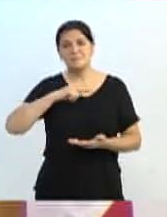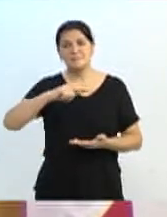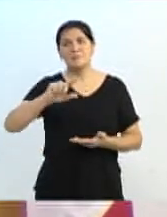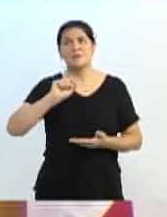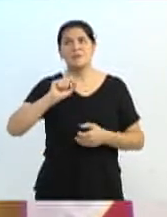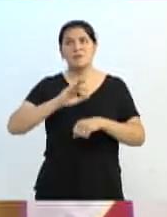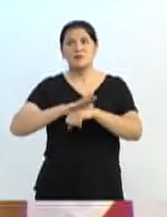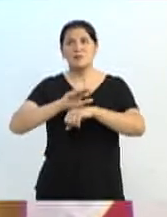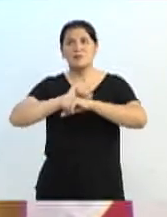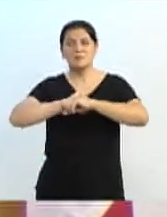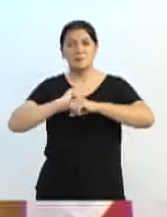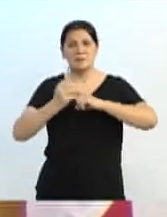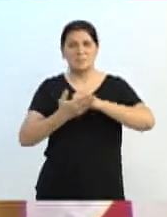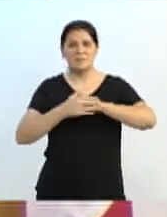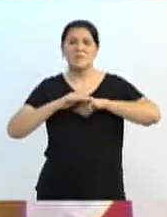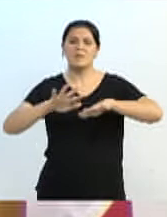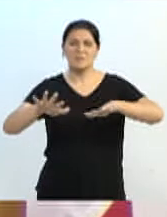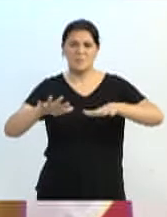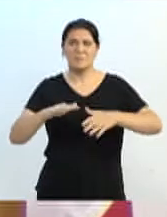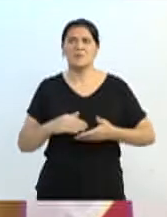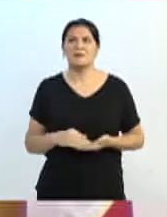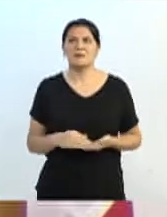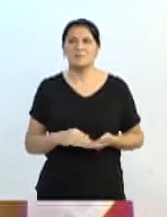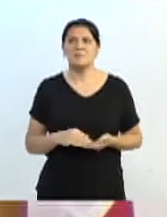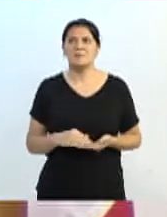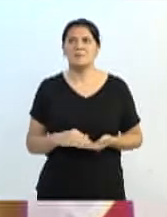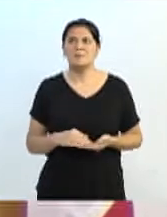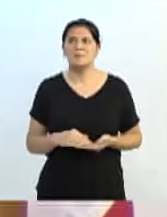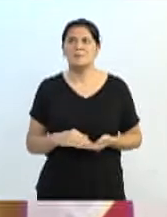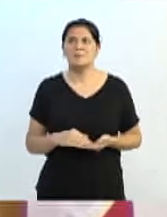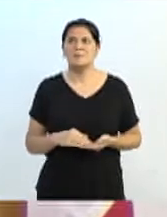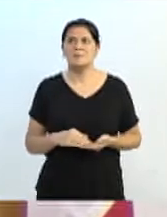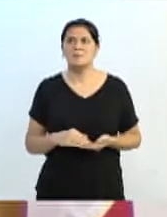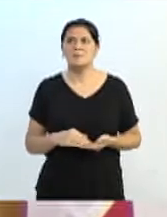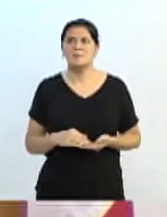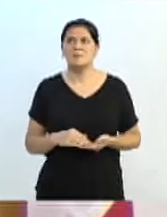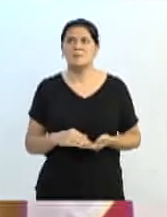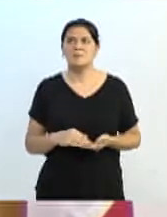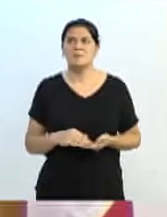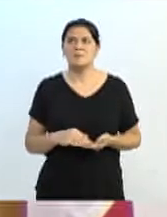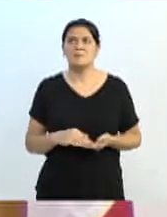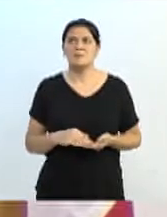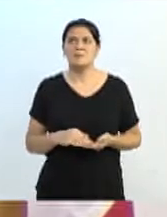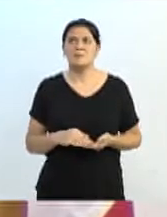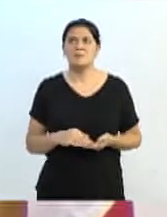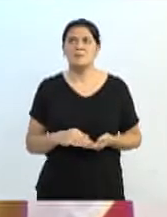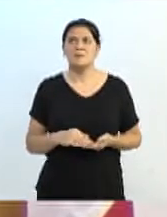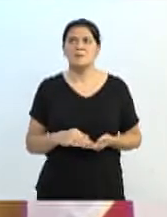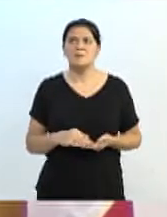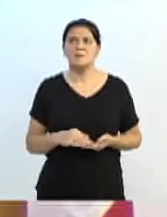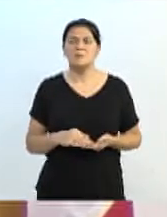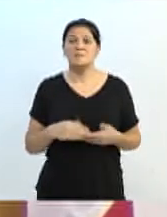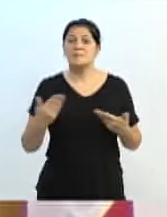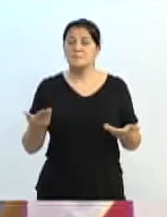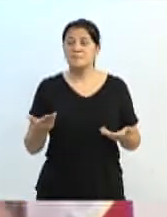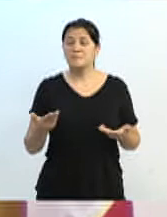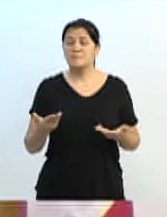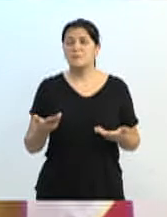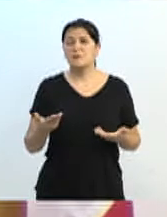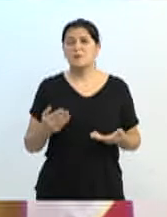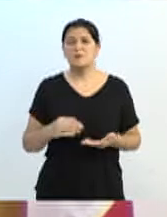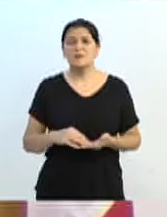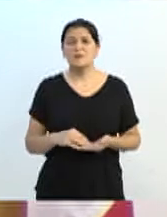também o pedido de abertura hoje, no qual eu fui um dos signatários. Por que eu fui